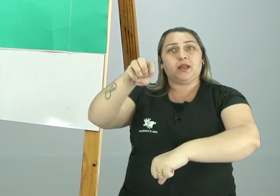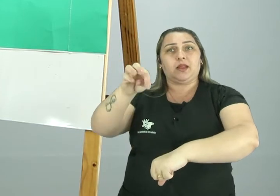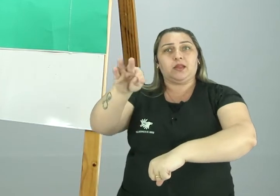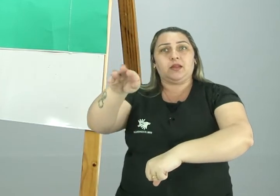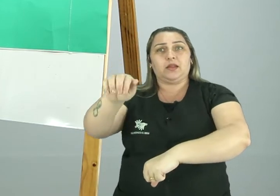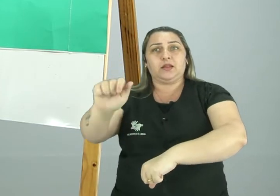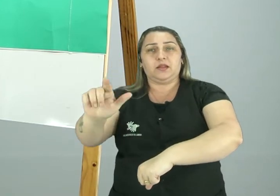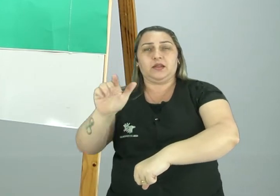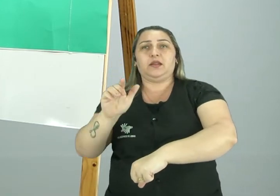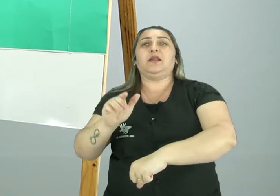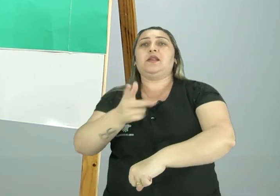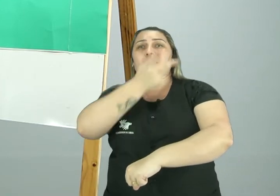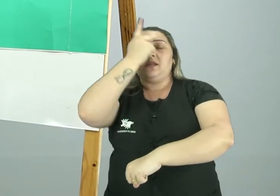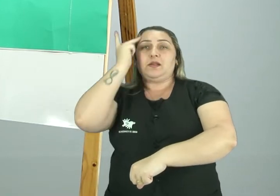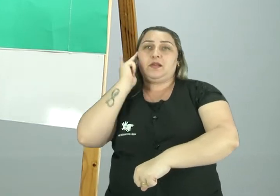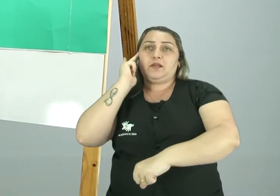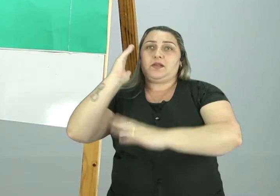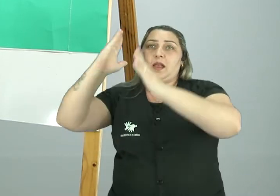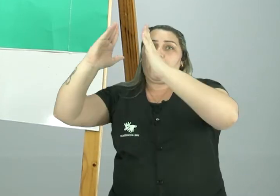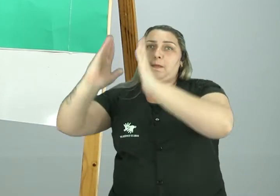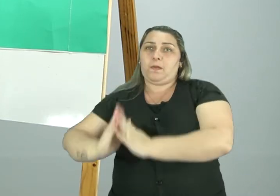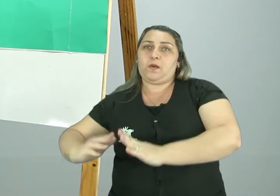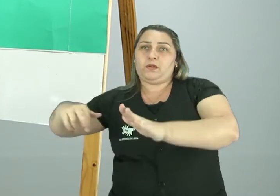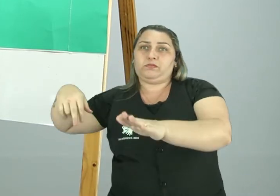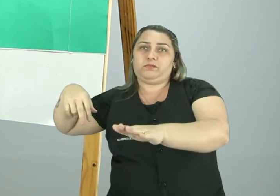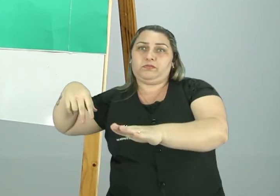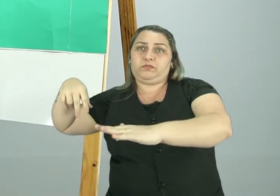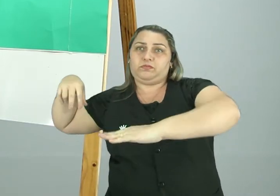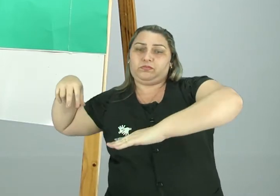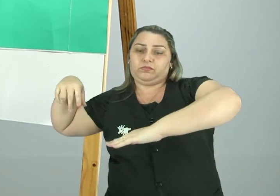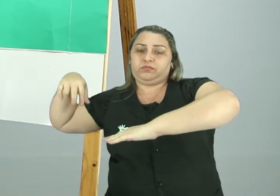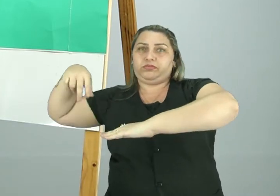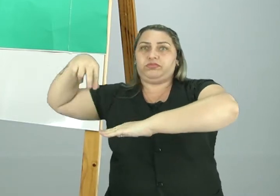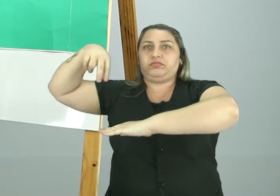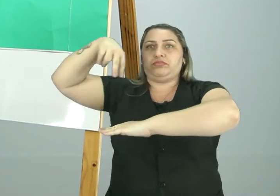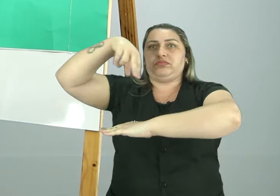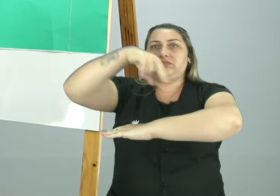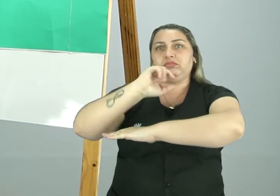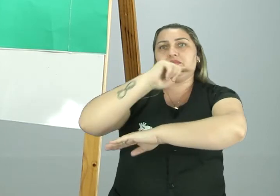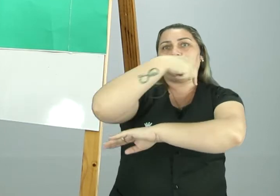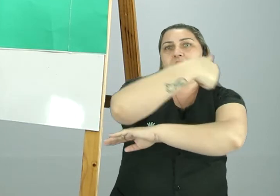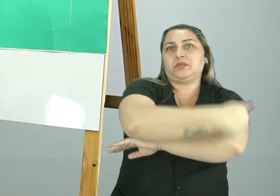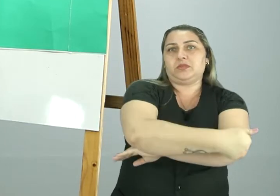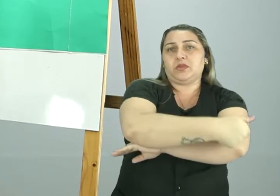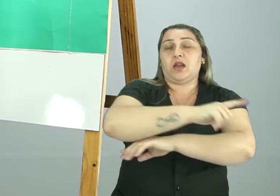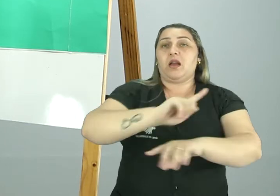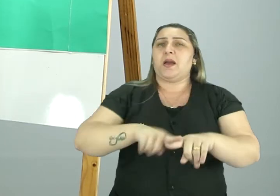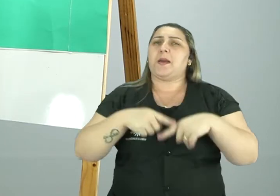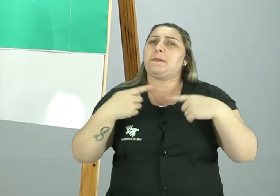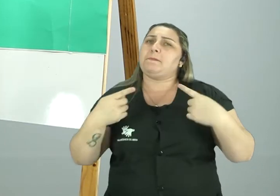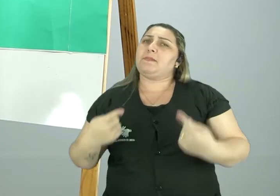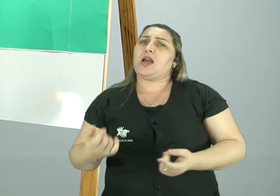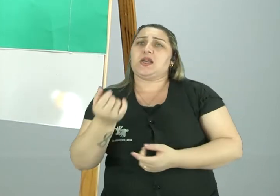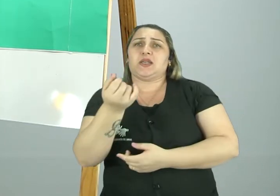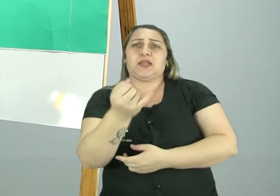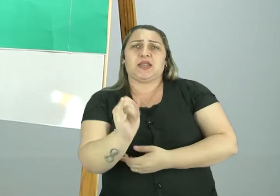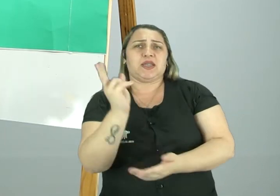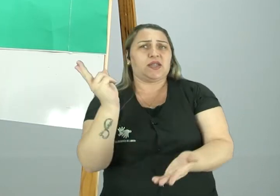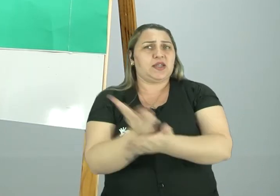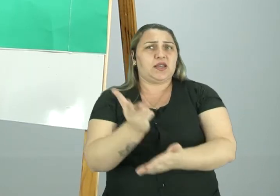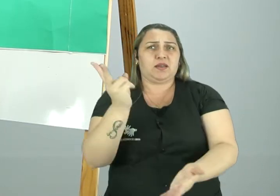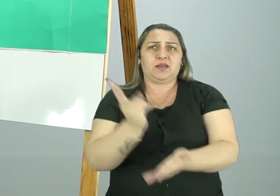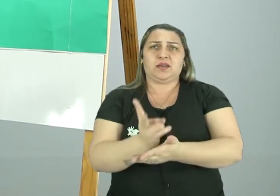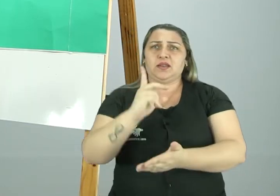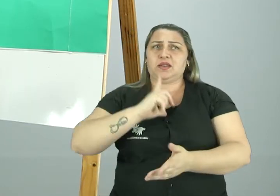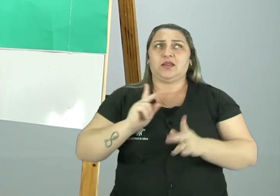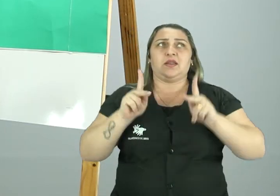essas pessoas que moram de um lado atravessarem para o outro. Mas será que sempre existiu